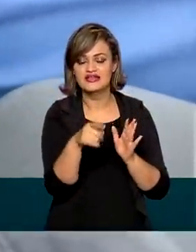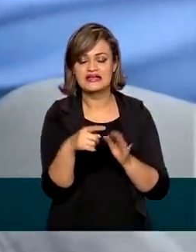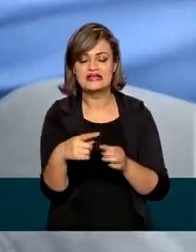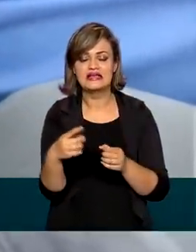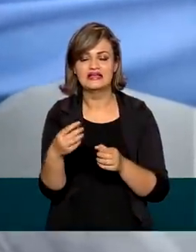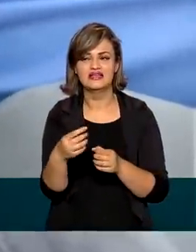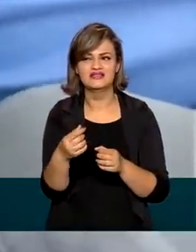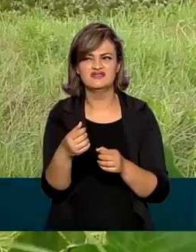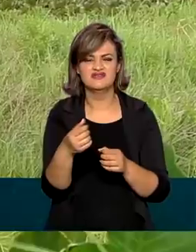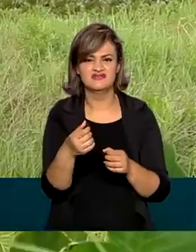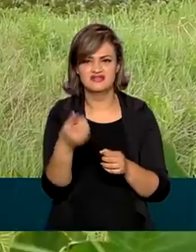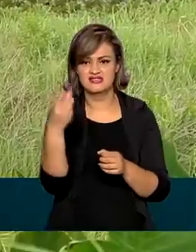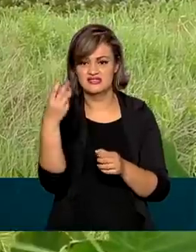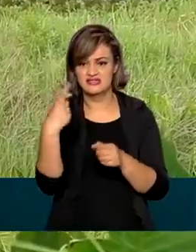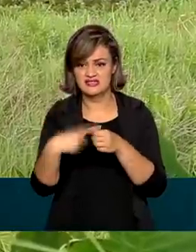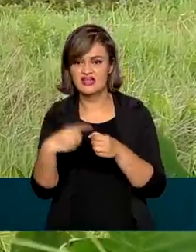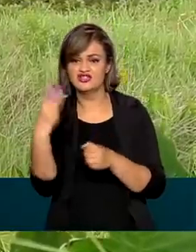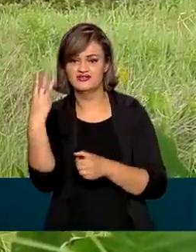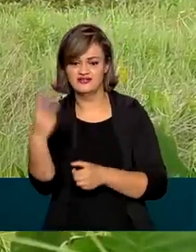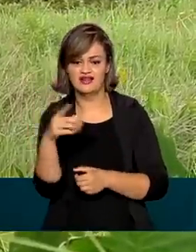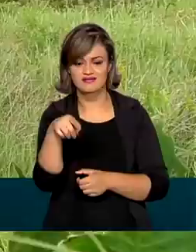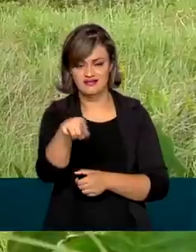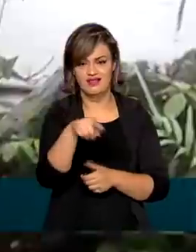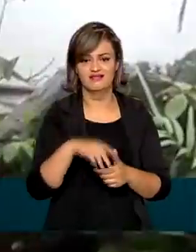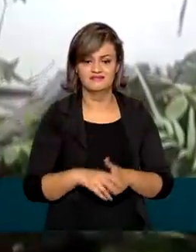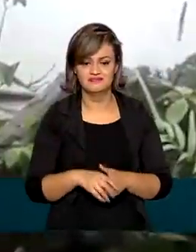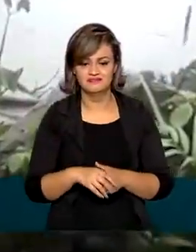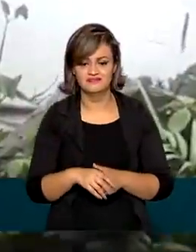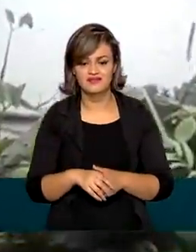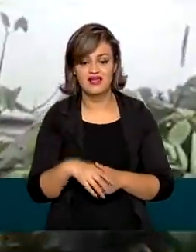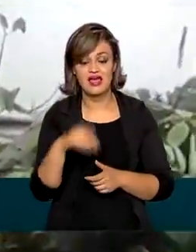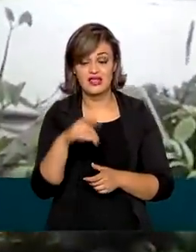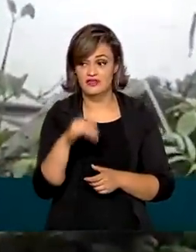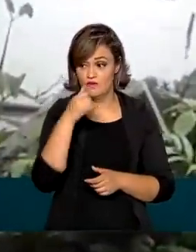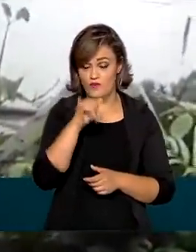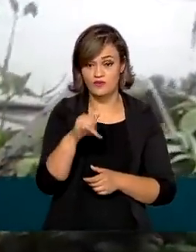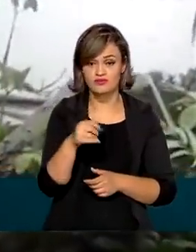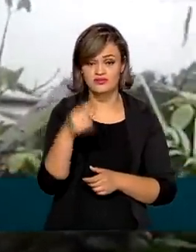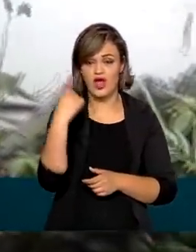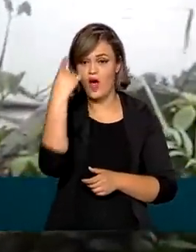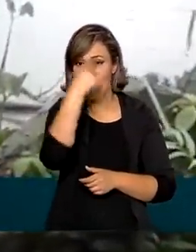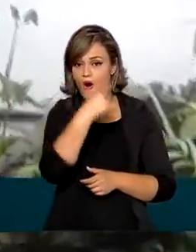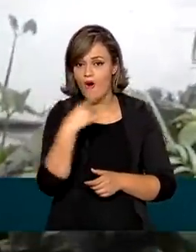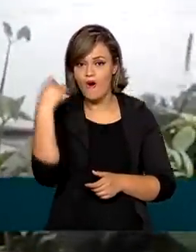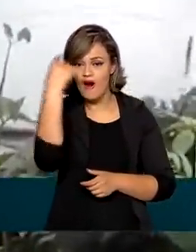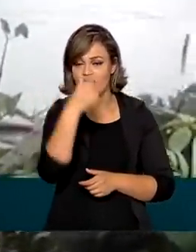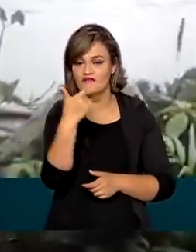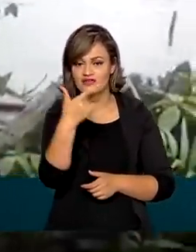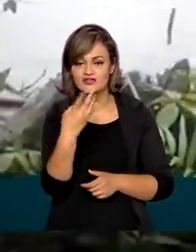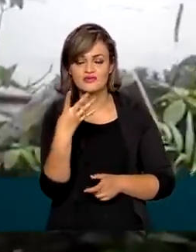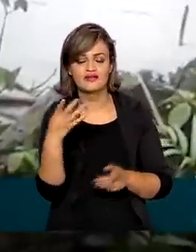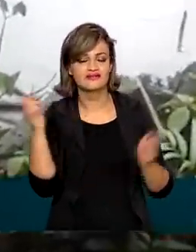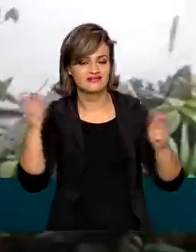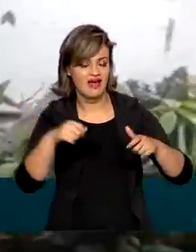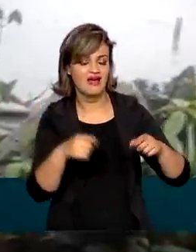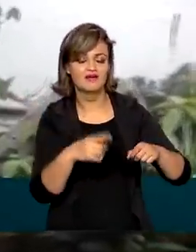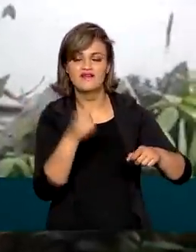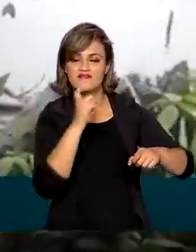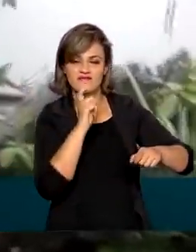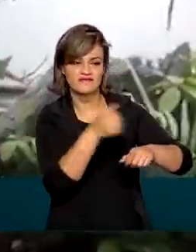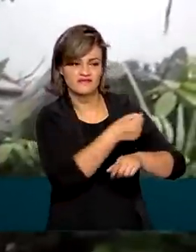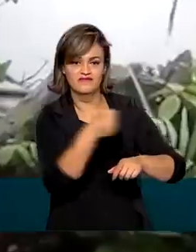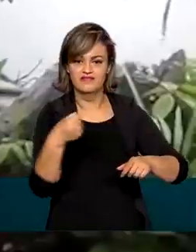três dos 16 municípios do arquipélago. Com a luz de 24 horas a gente consegue ter frise, consegue ter